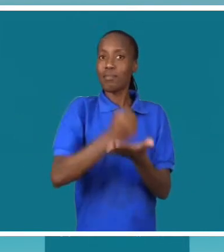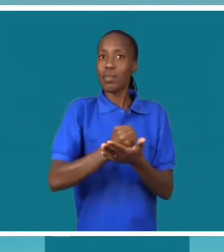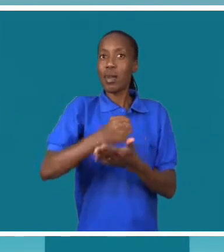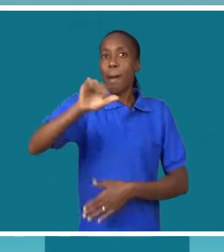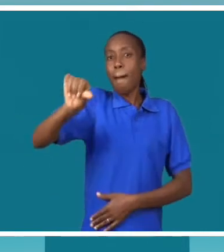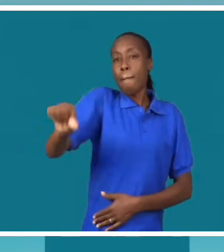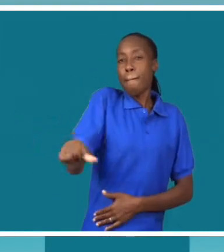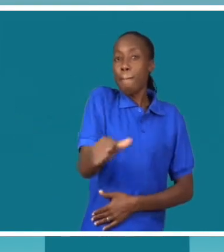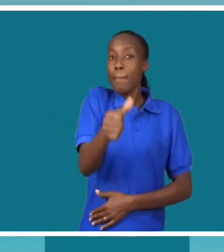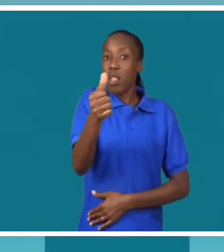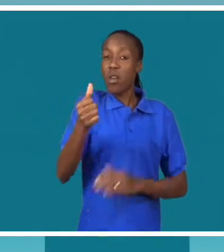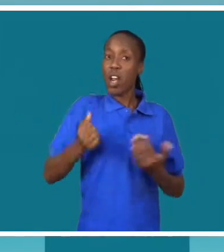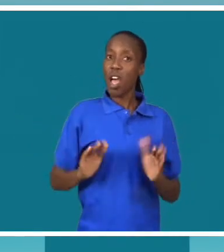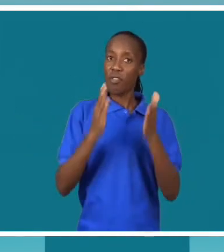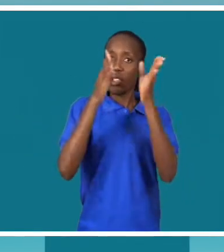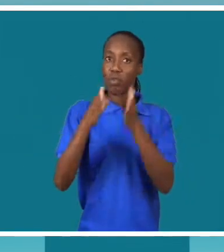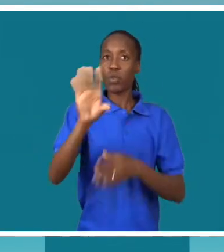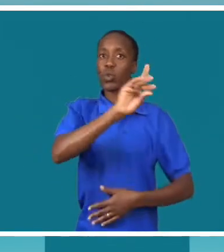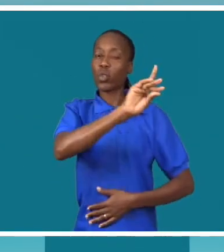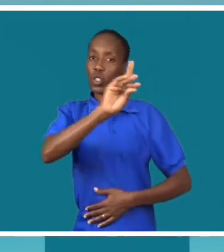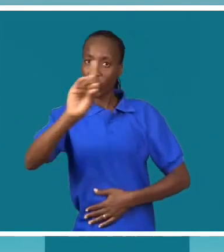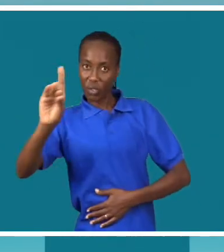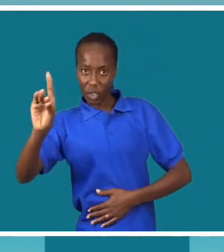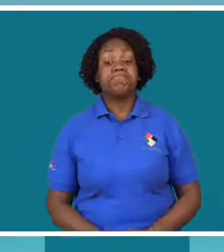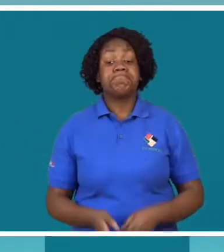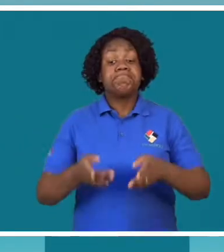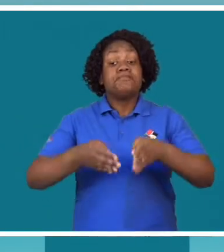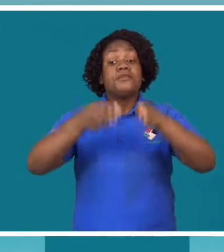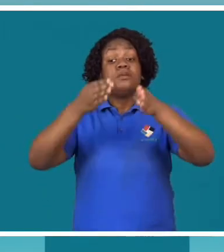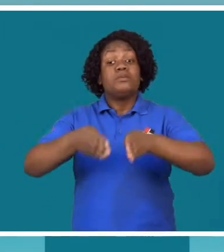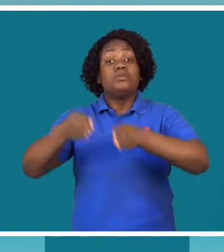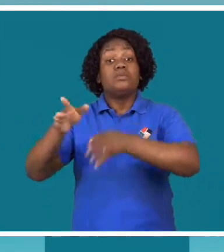decisões de modo a melhorar as condições de vida do deficiente.